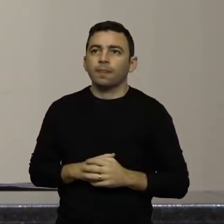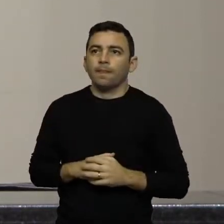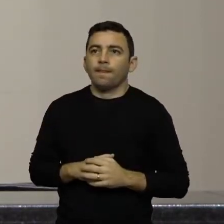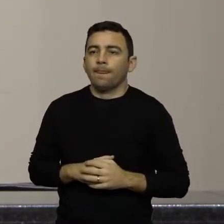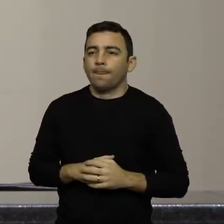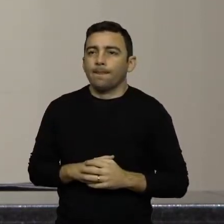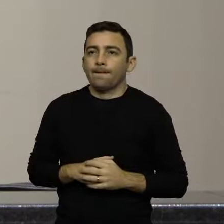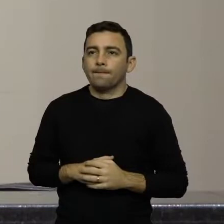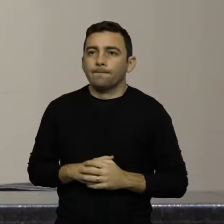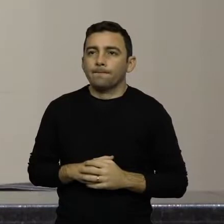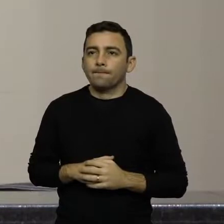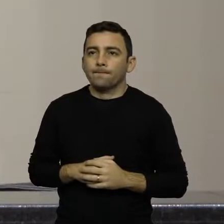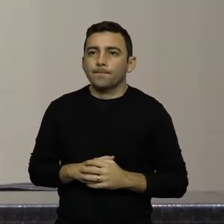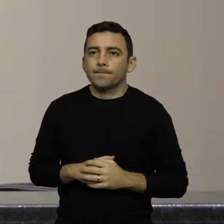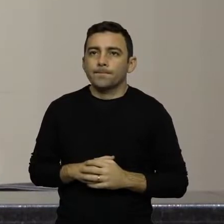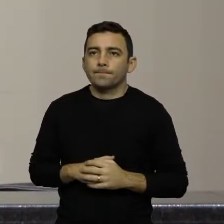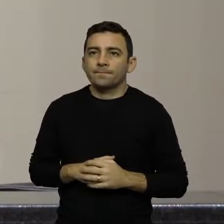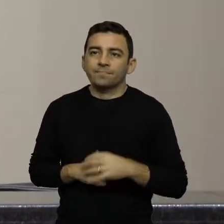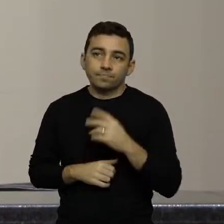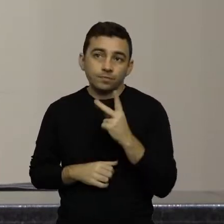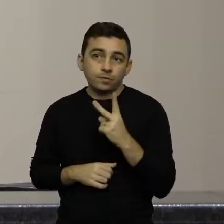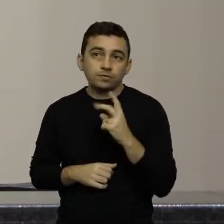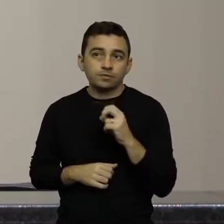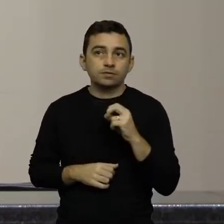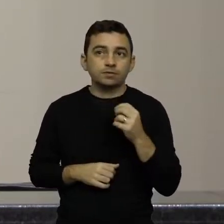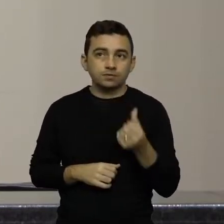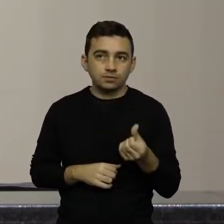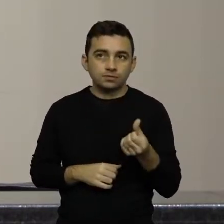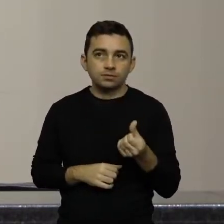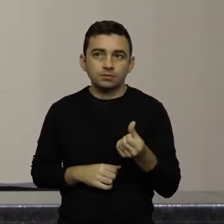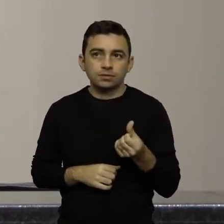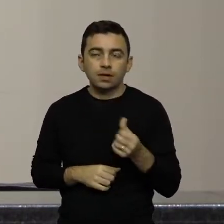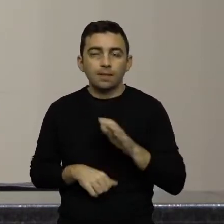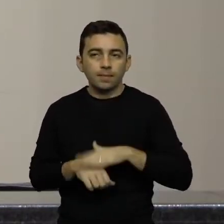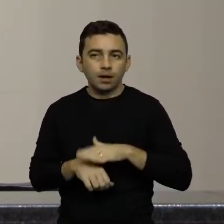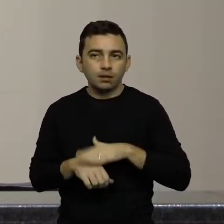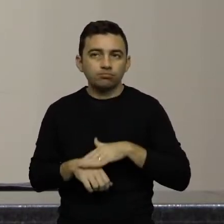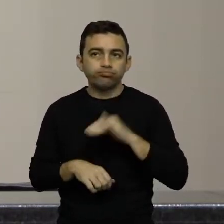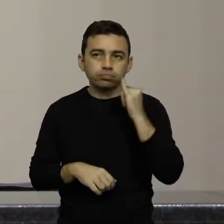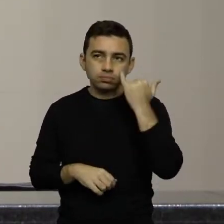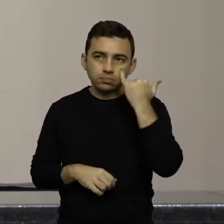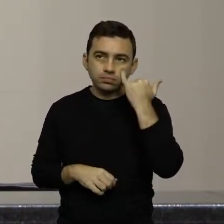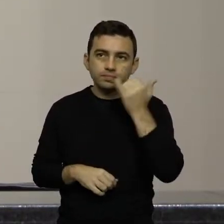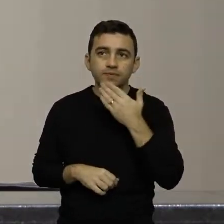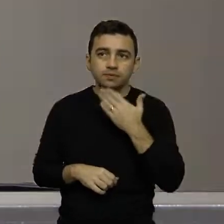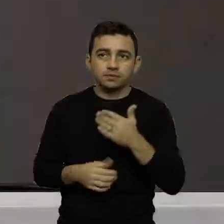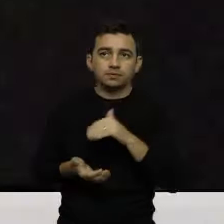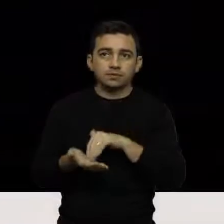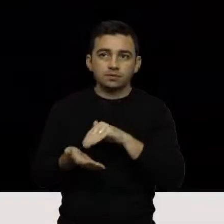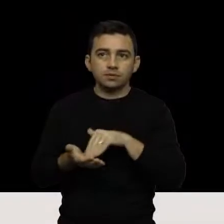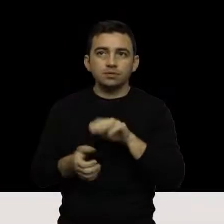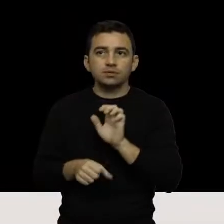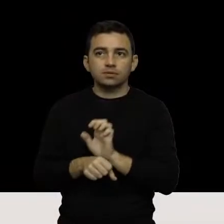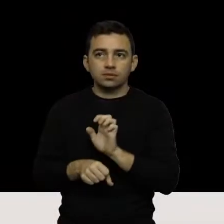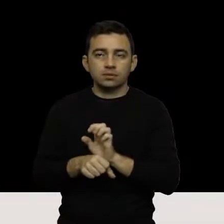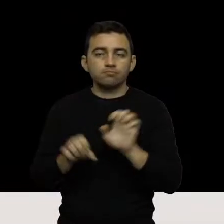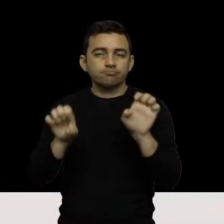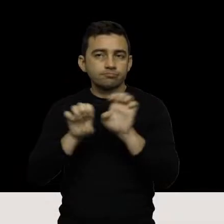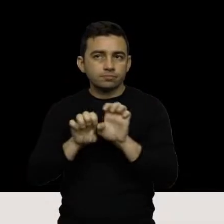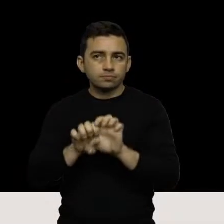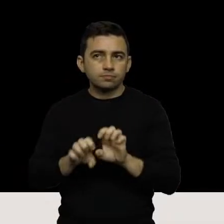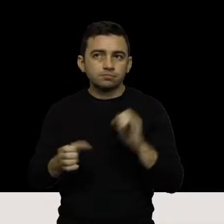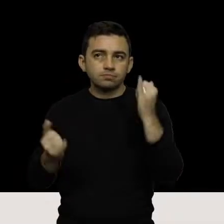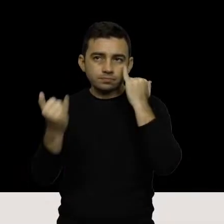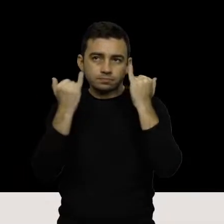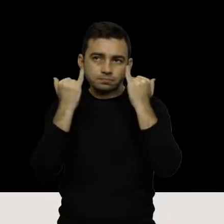Pedido de informação. 206. Autor, deputado Gessé Lopes, solicita ao secretário de Estado da Infraestrutura informações